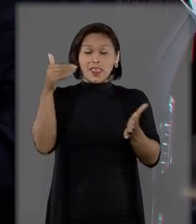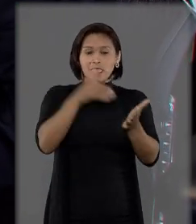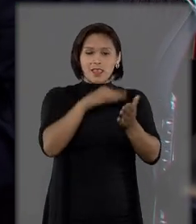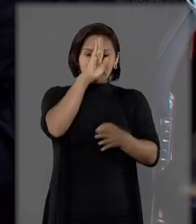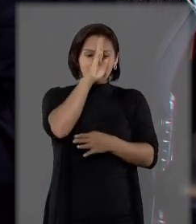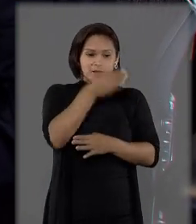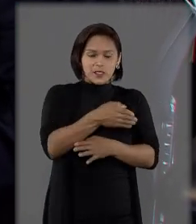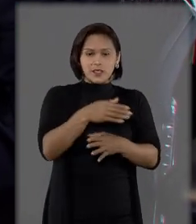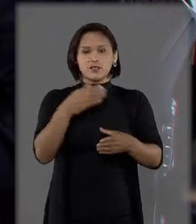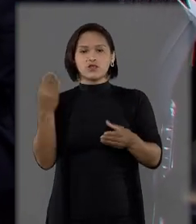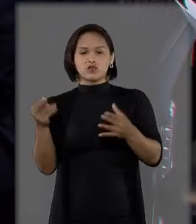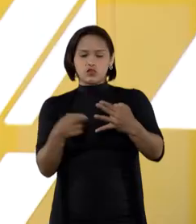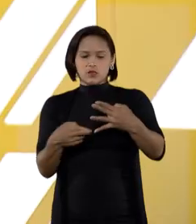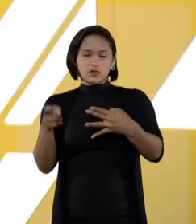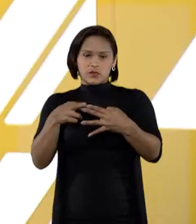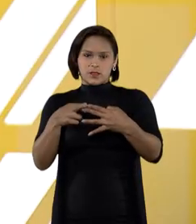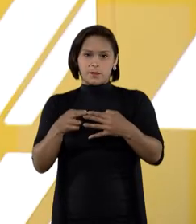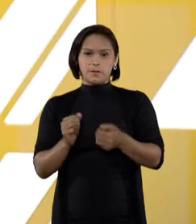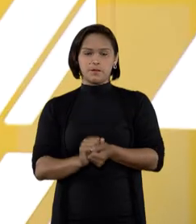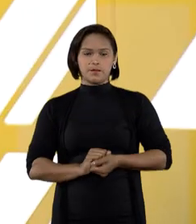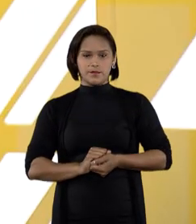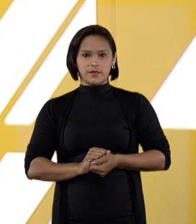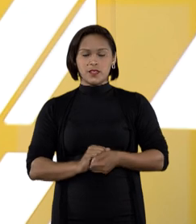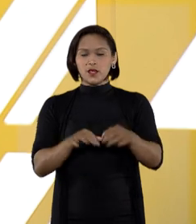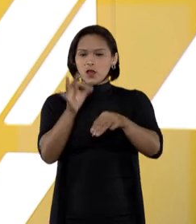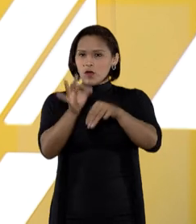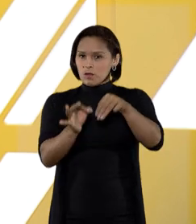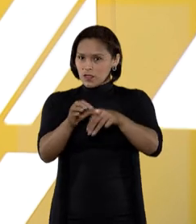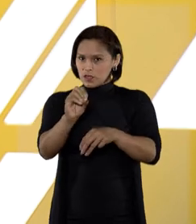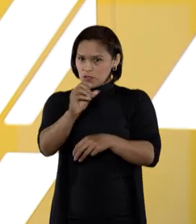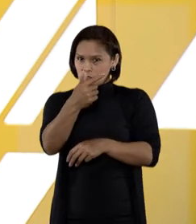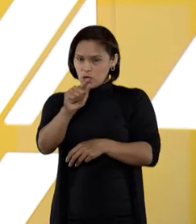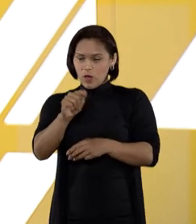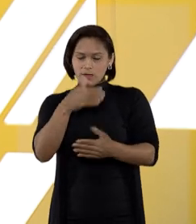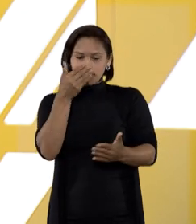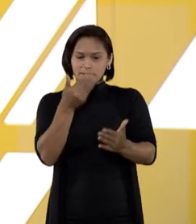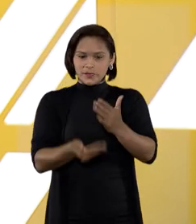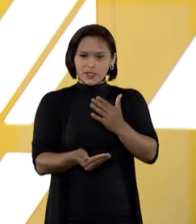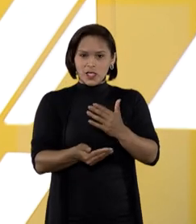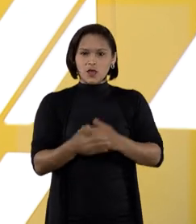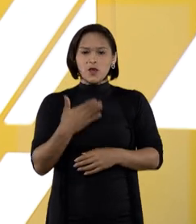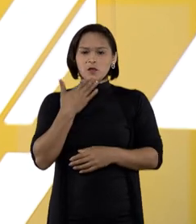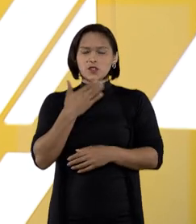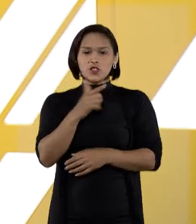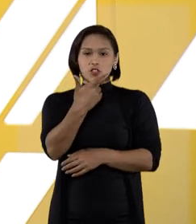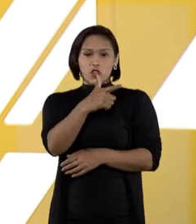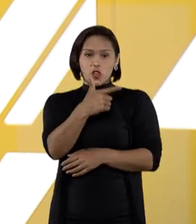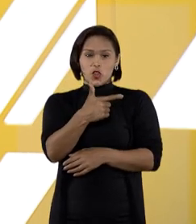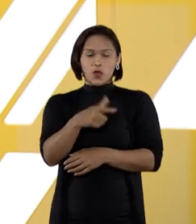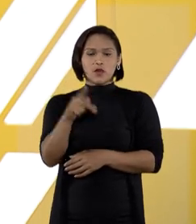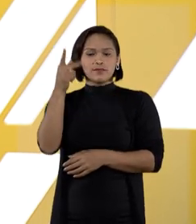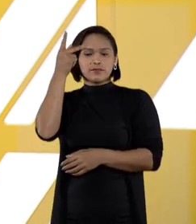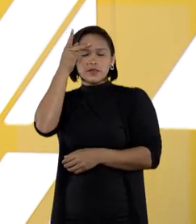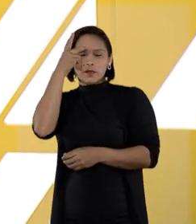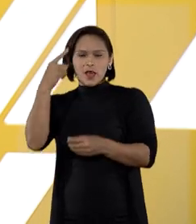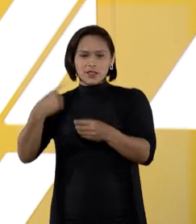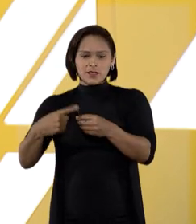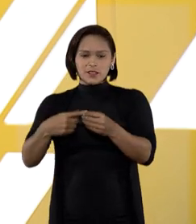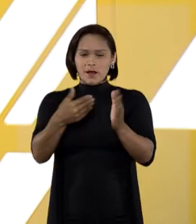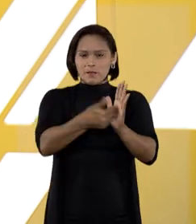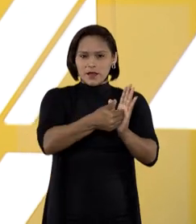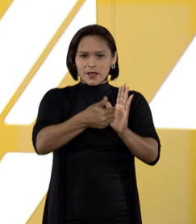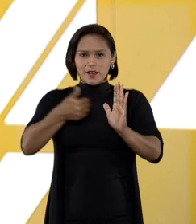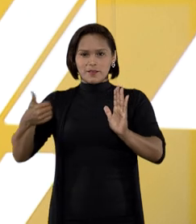julgamento do mérito do recurso. O ministro Og Fernandes negou o pedido de dois moradores de São José do Rio Preto